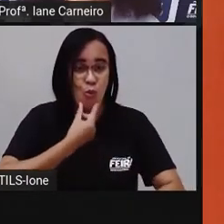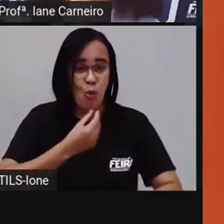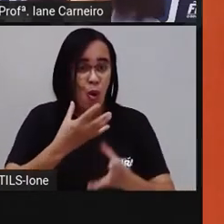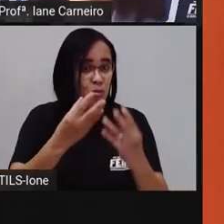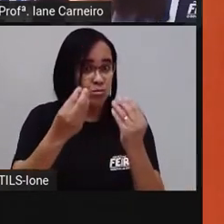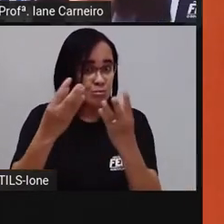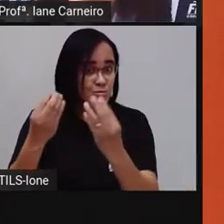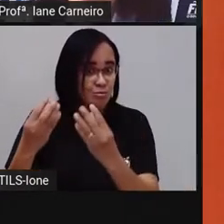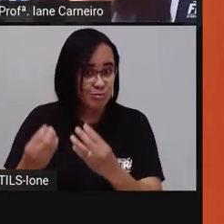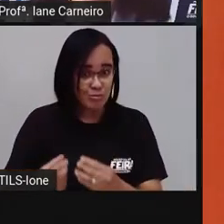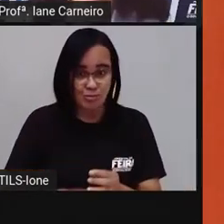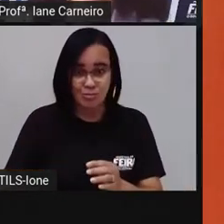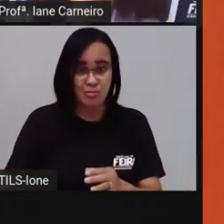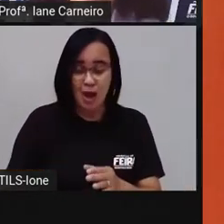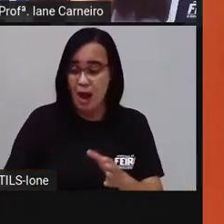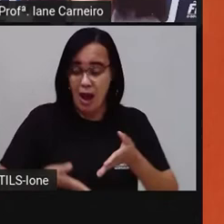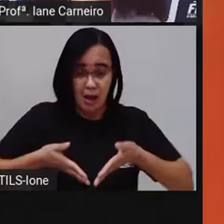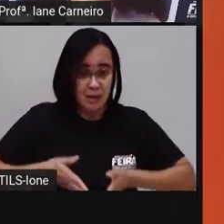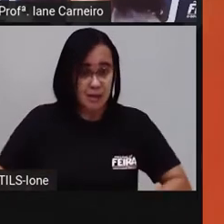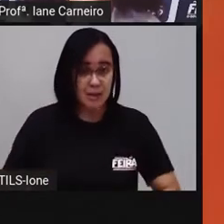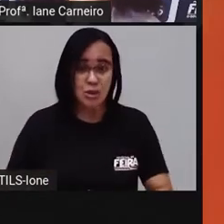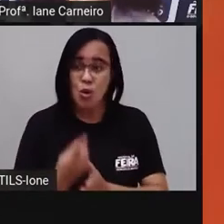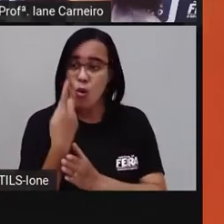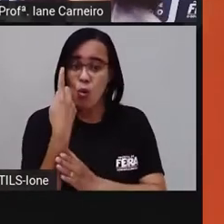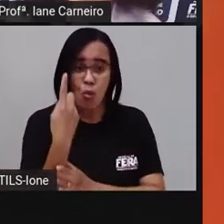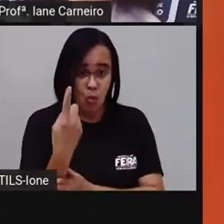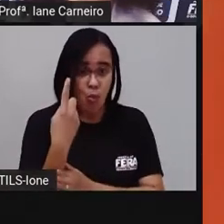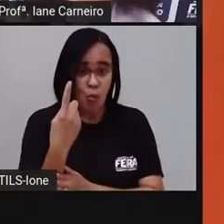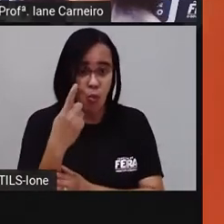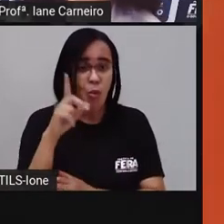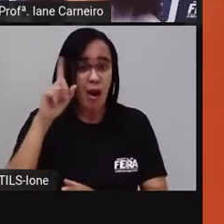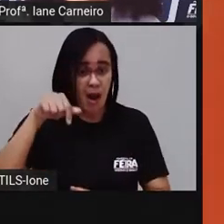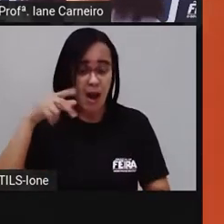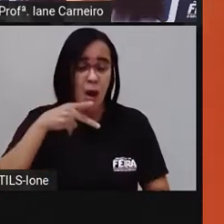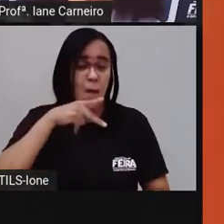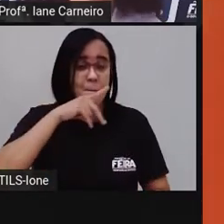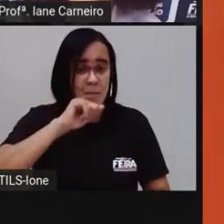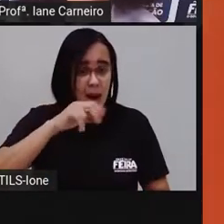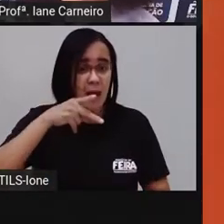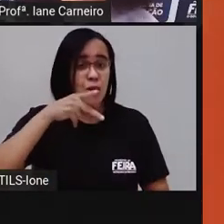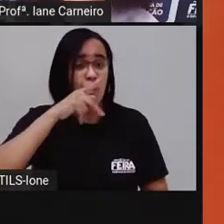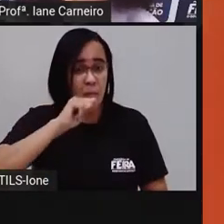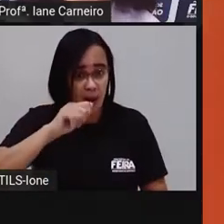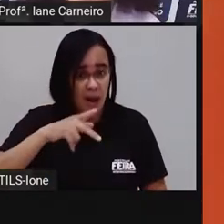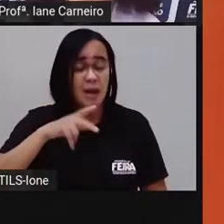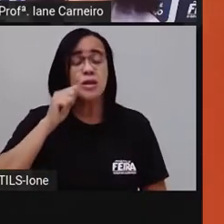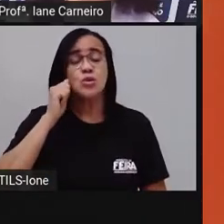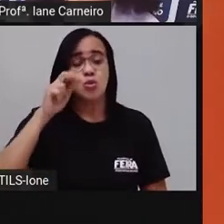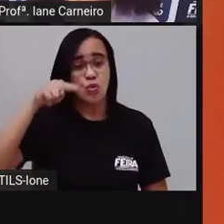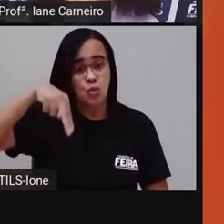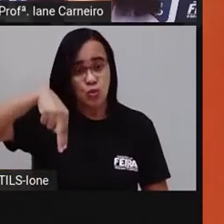Um deles é o pai do Pai do Ângelo, o avô Agostinho.